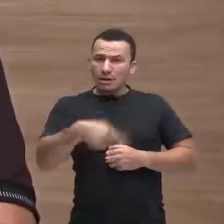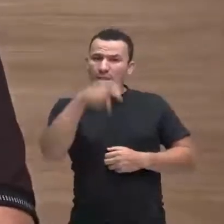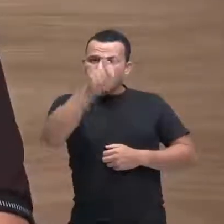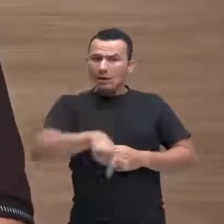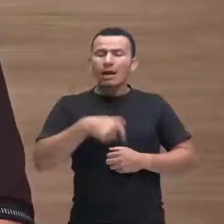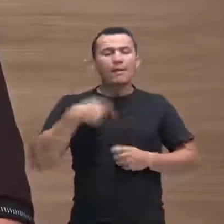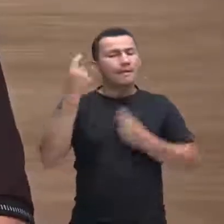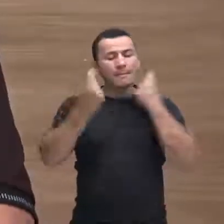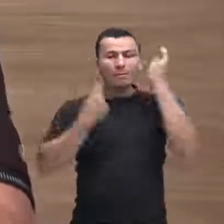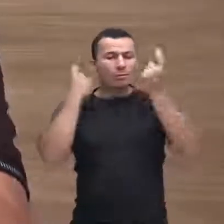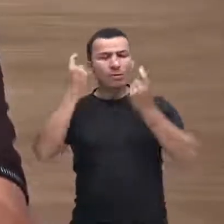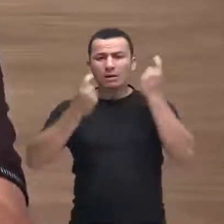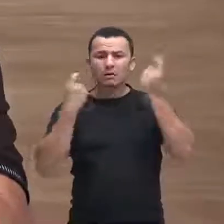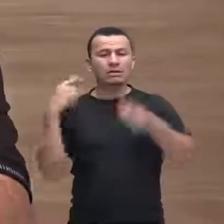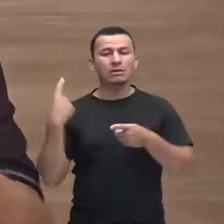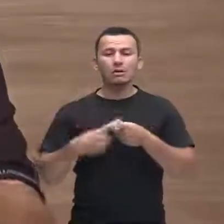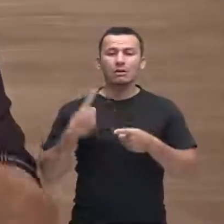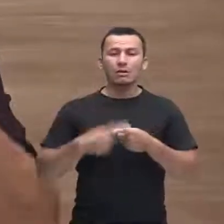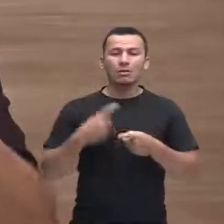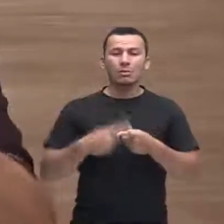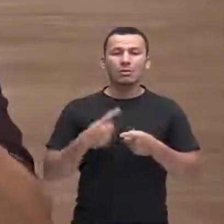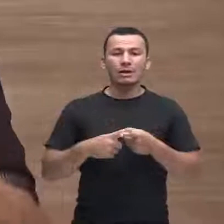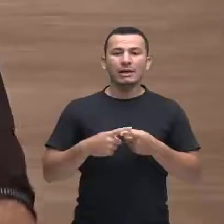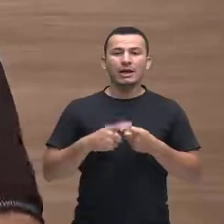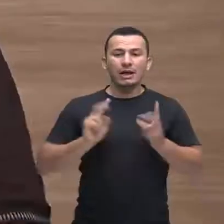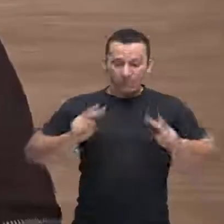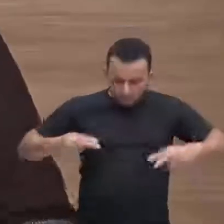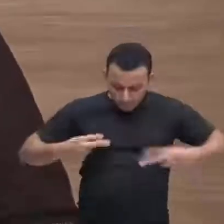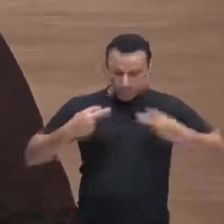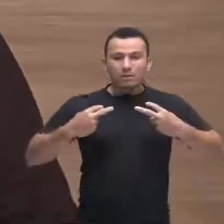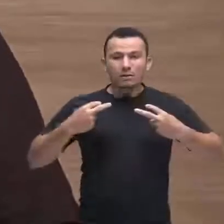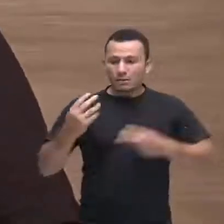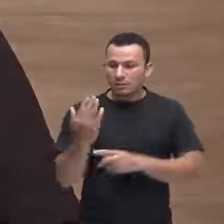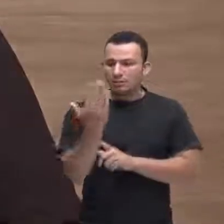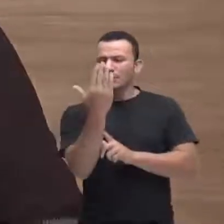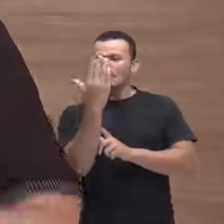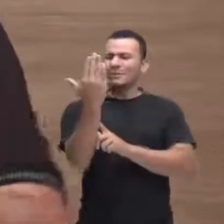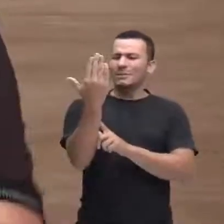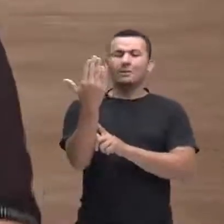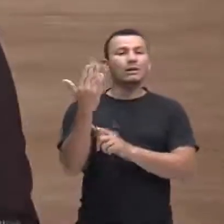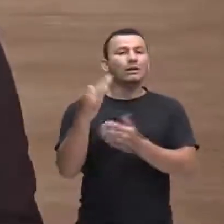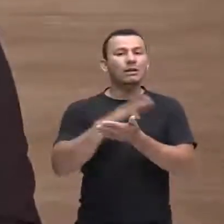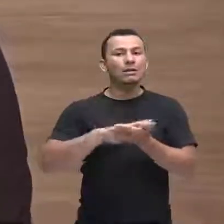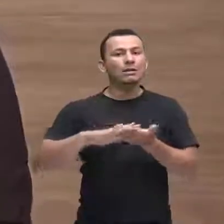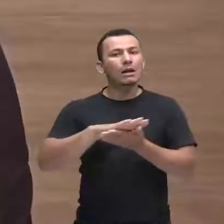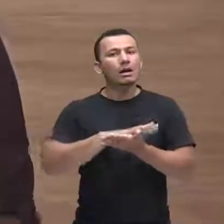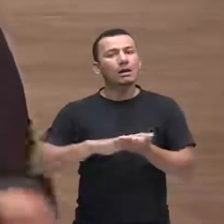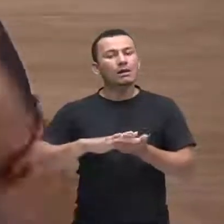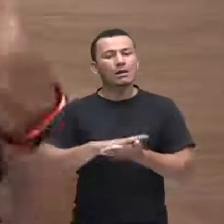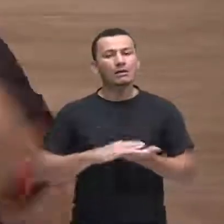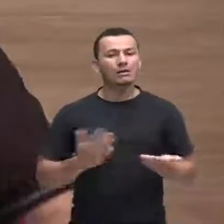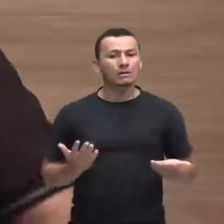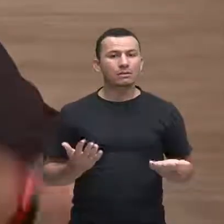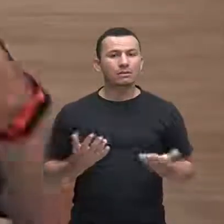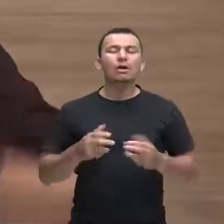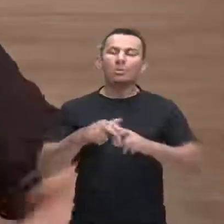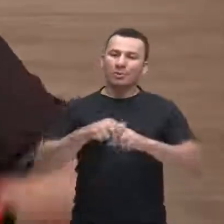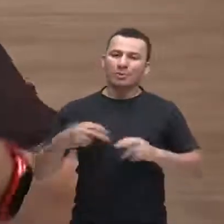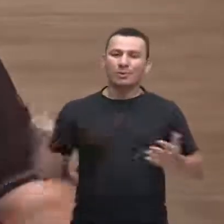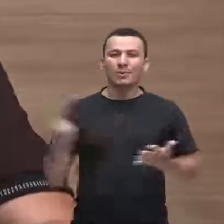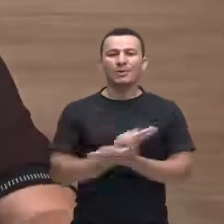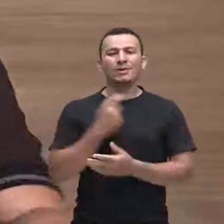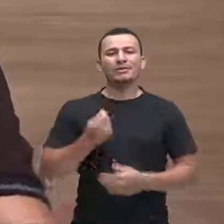porque ele não se olha mais no espelho acontece o que? a famosa